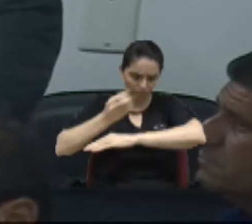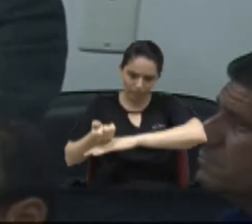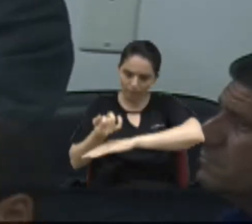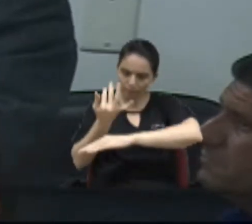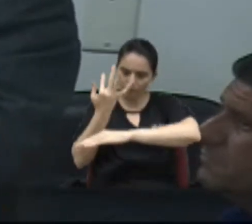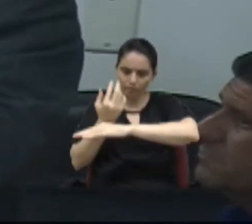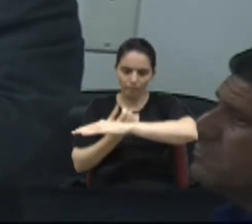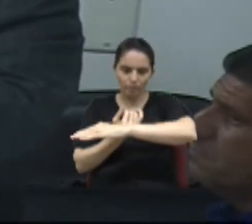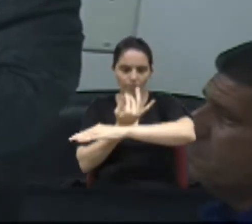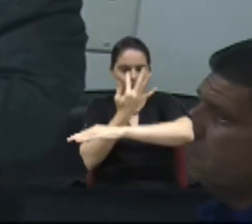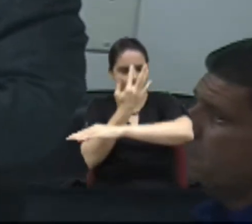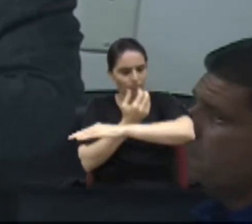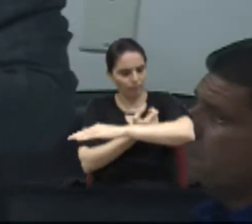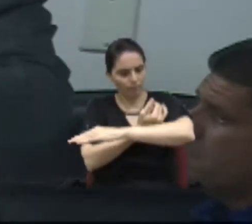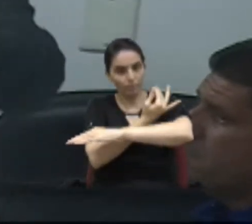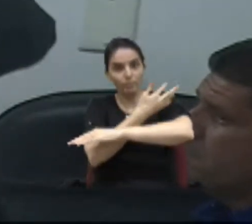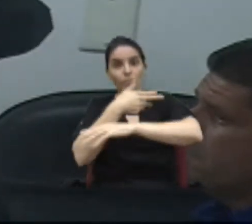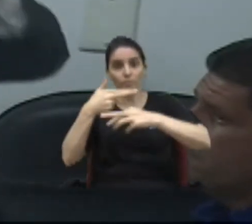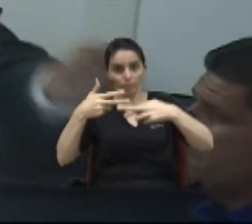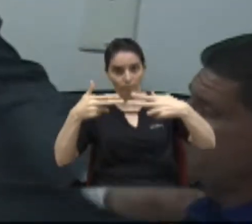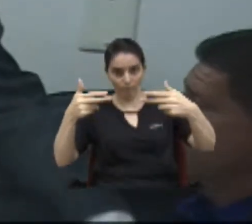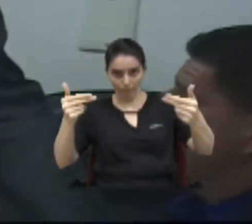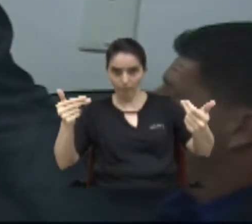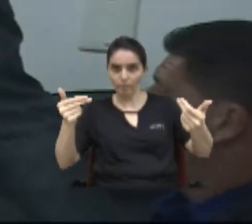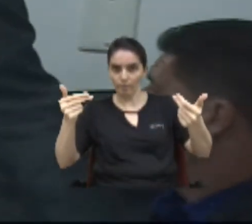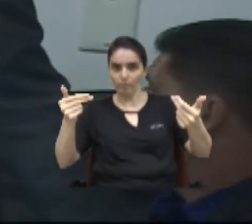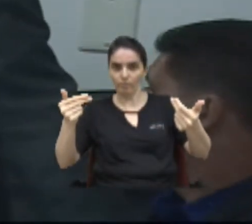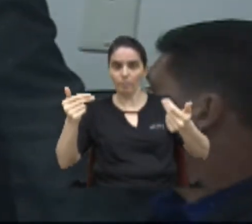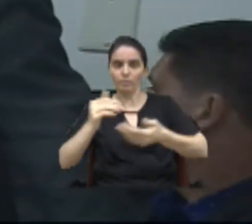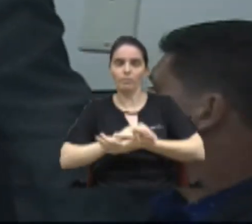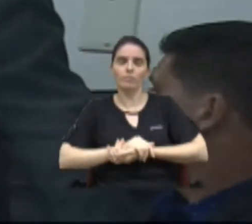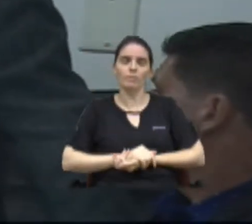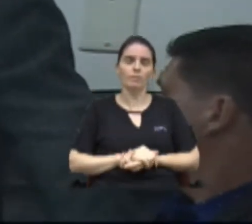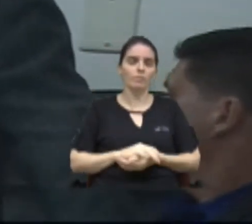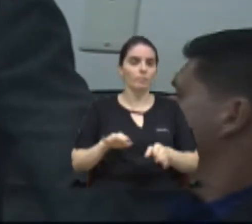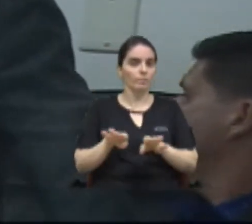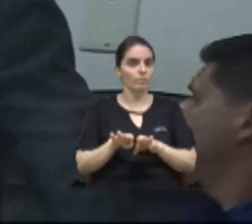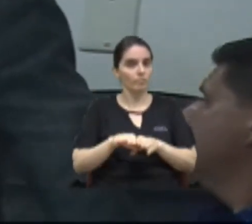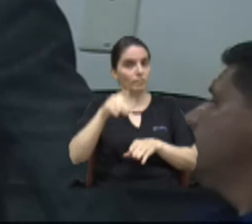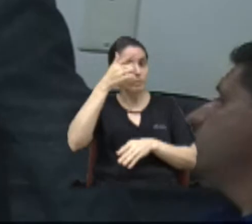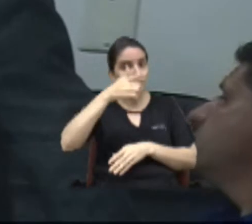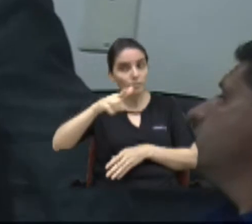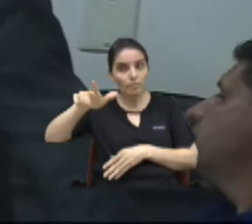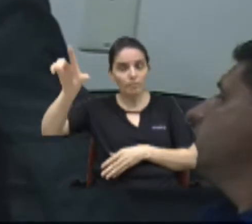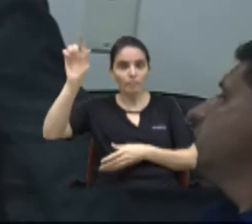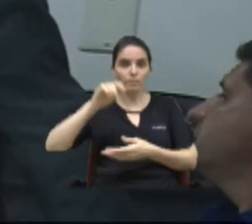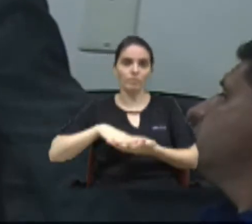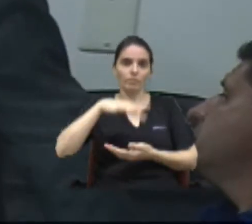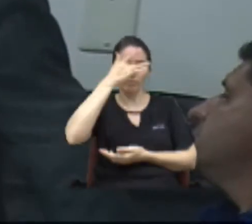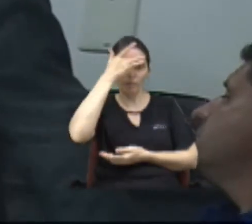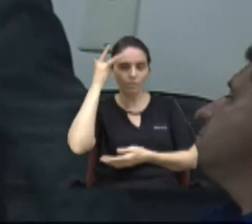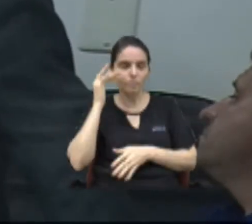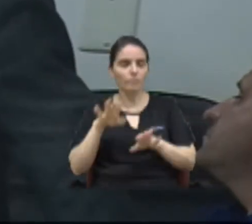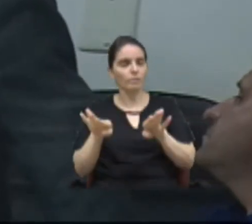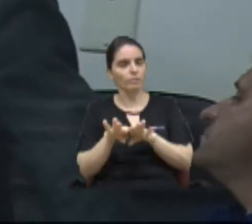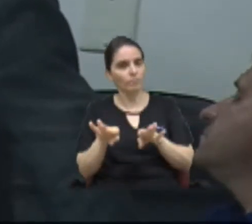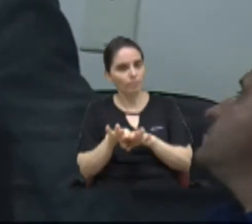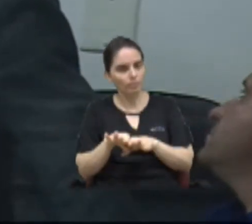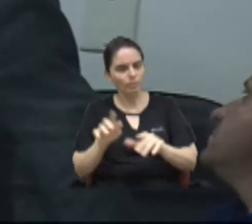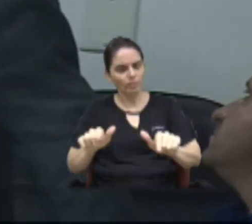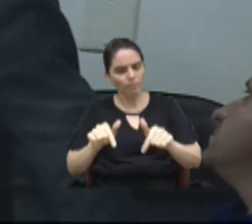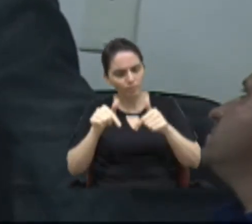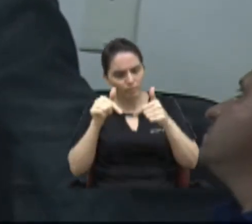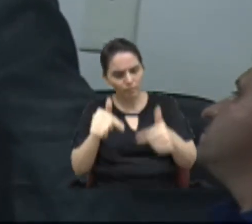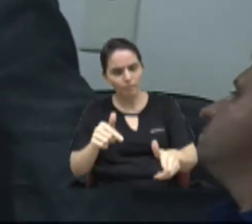vieram da mão dele assim como também outros moradores que lutaram trabalharam para